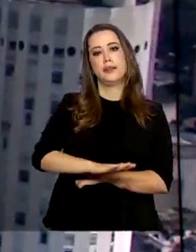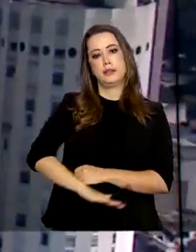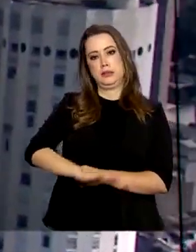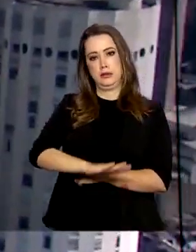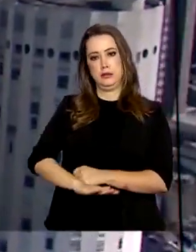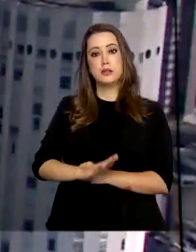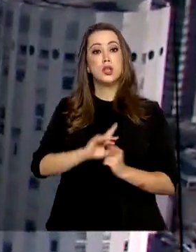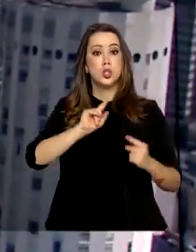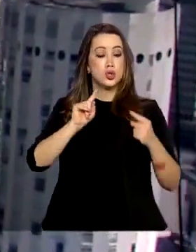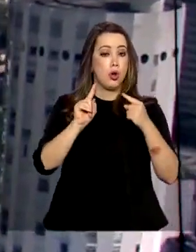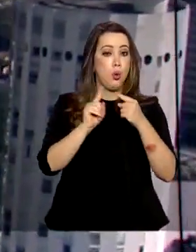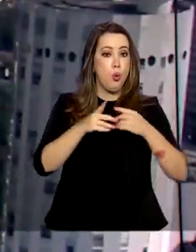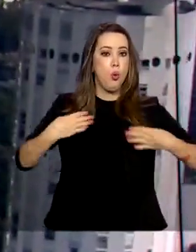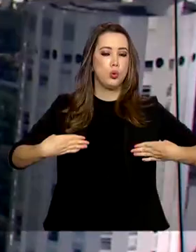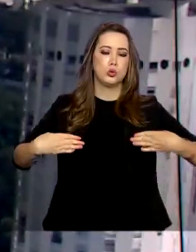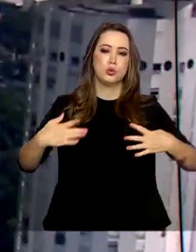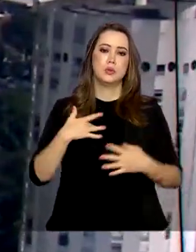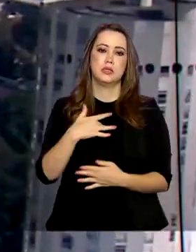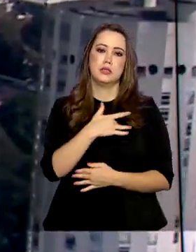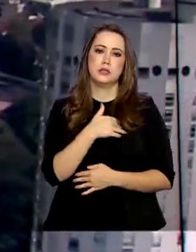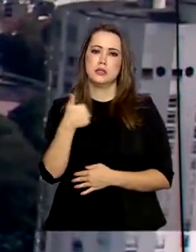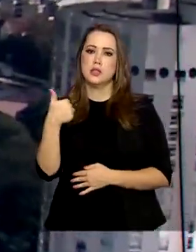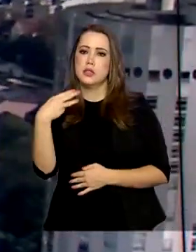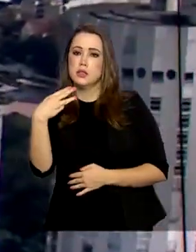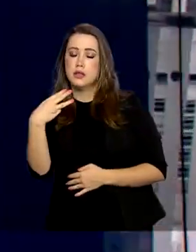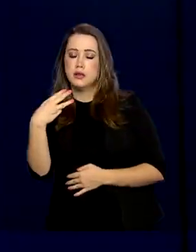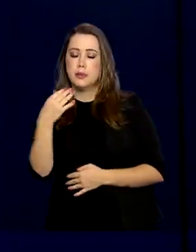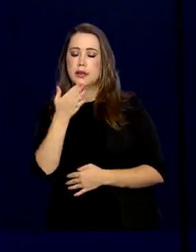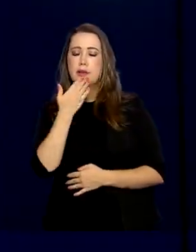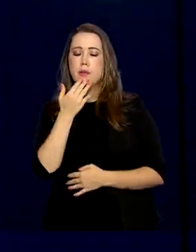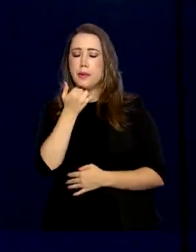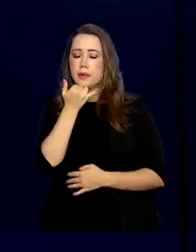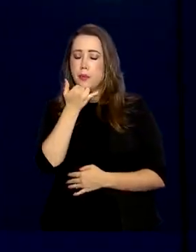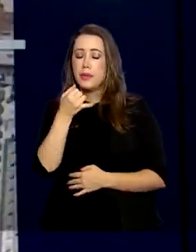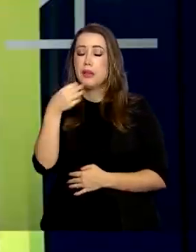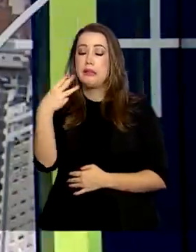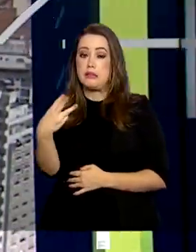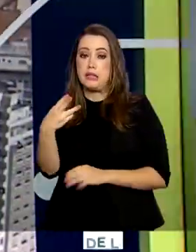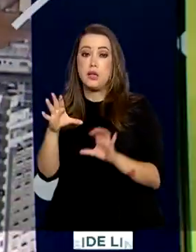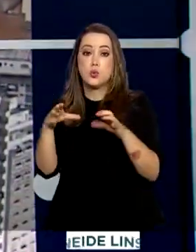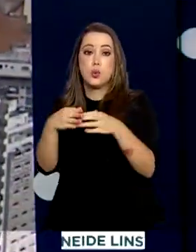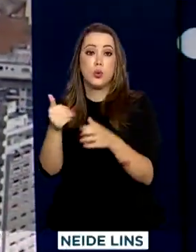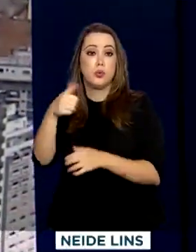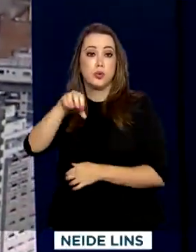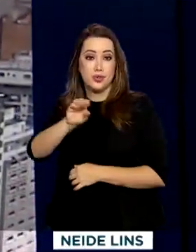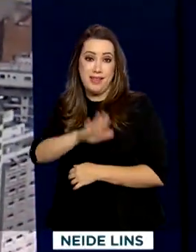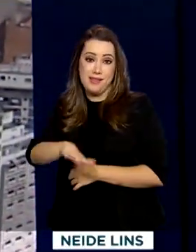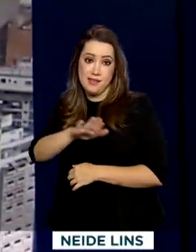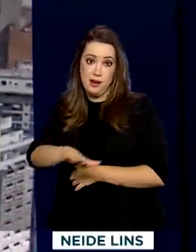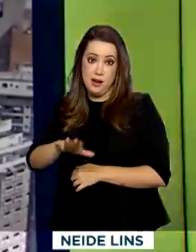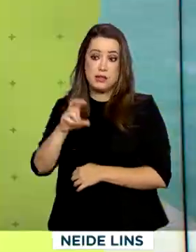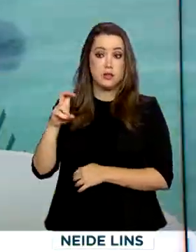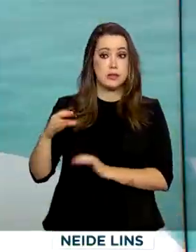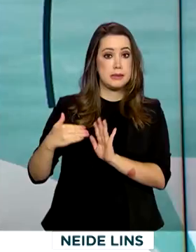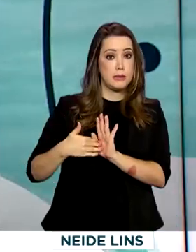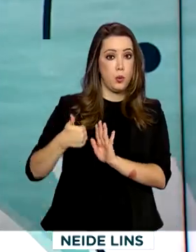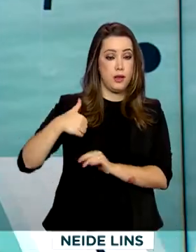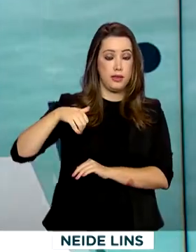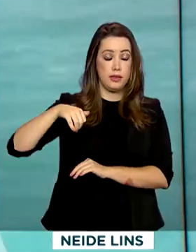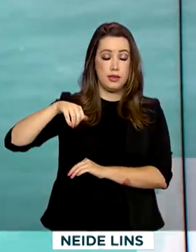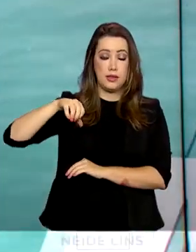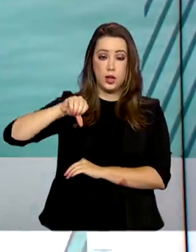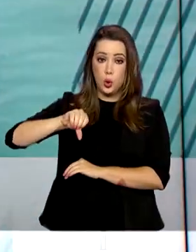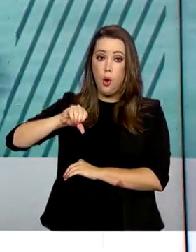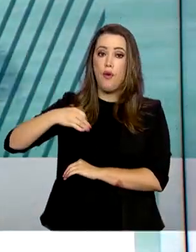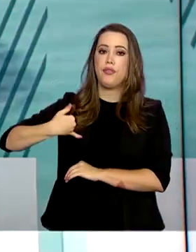De acordo com o Ministério da Saúde, três em cada dez crianças de cinco a nove anos estão acima do peso. A obesidade também é fator de